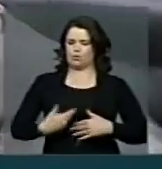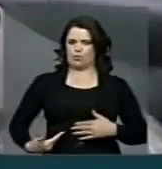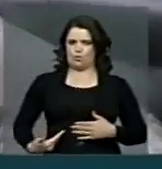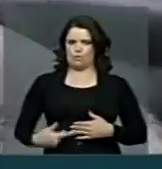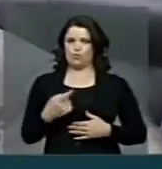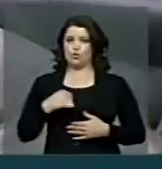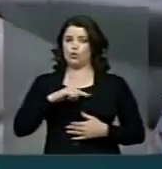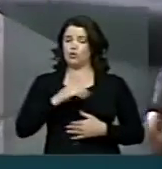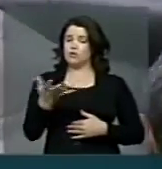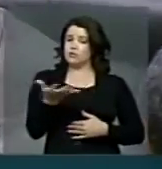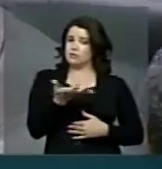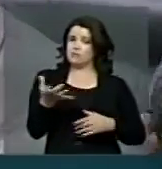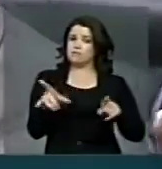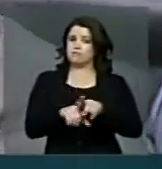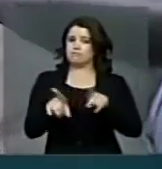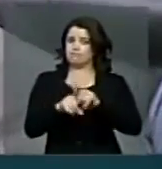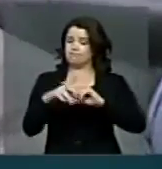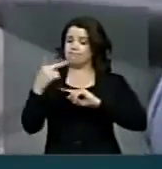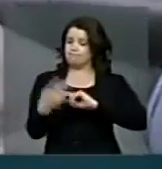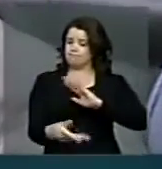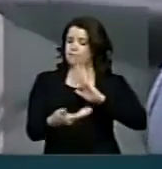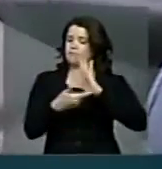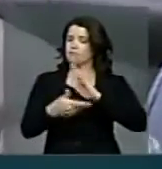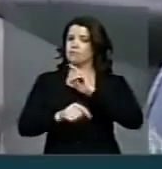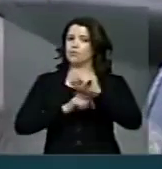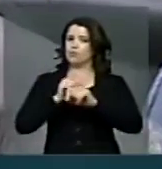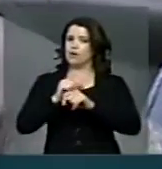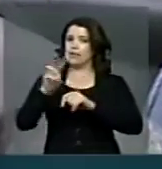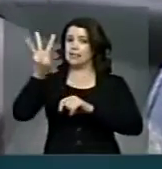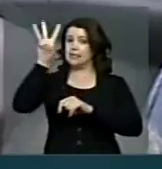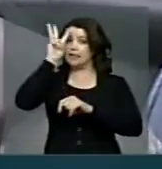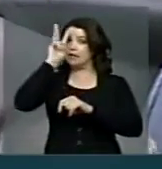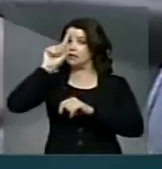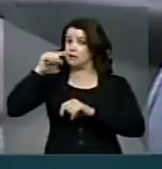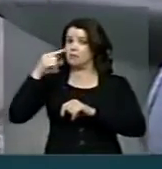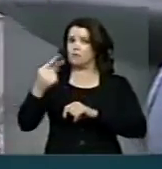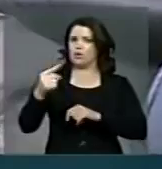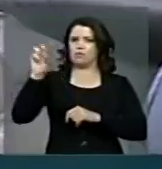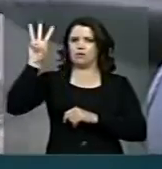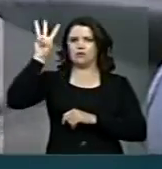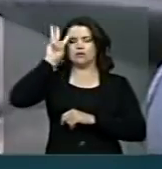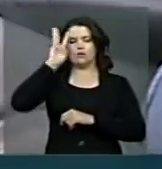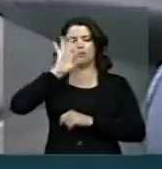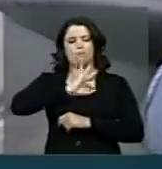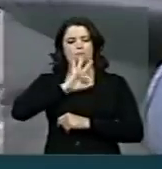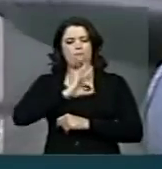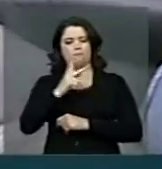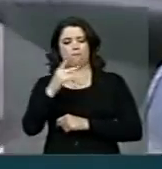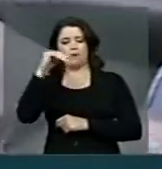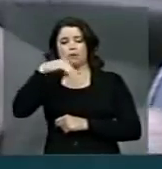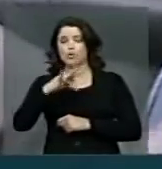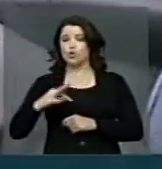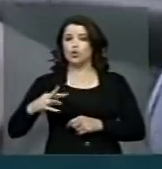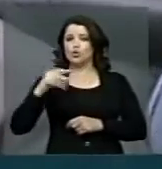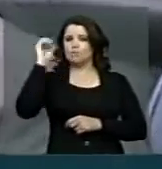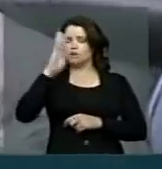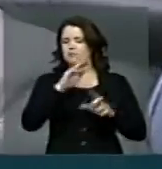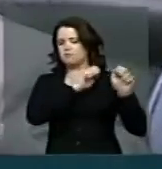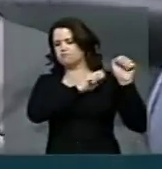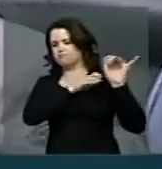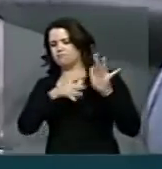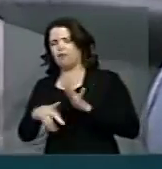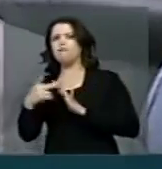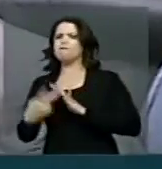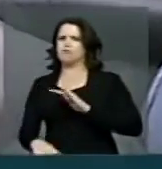nós esperamos que esta casa também receba, terça-feira que vem, os policiais militares de todo o Brasil que